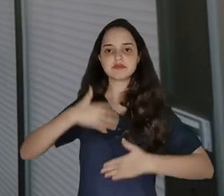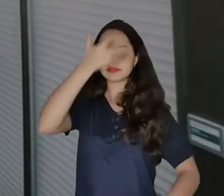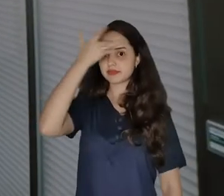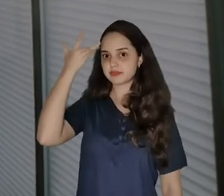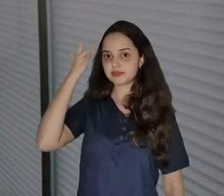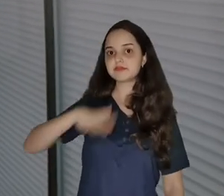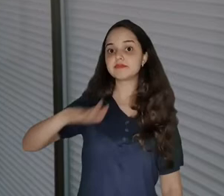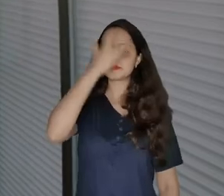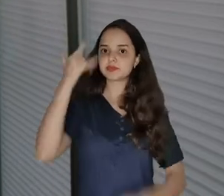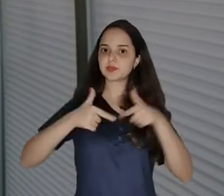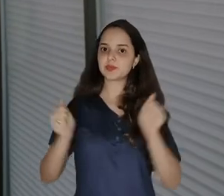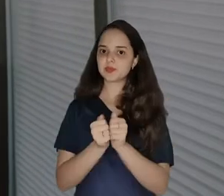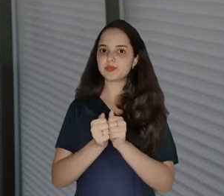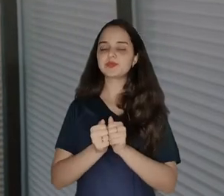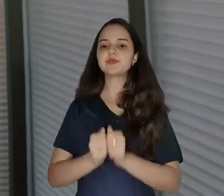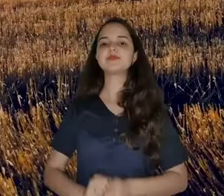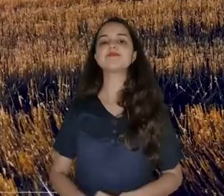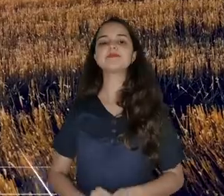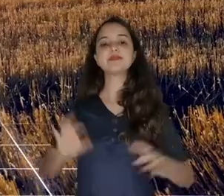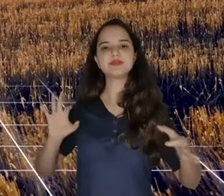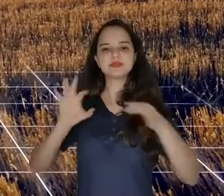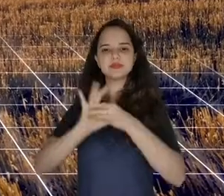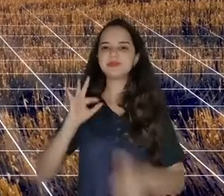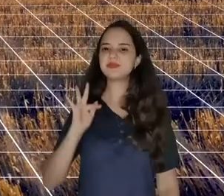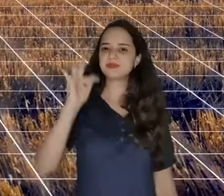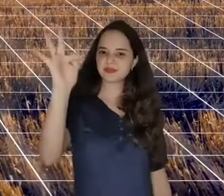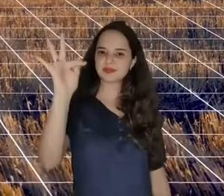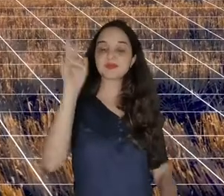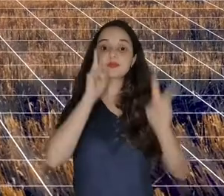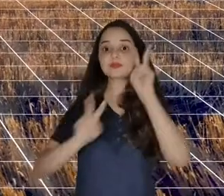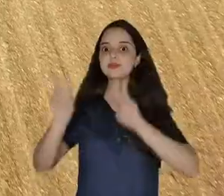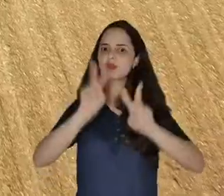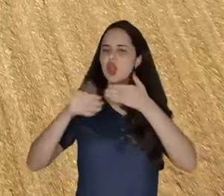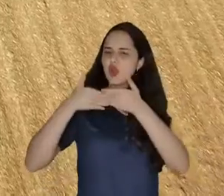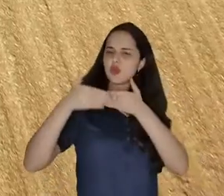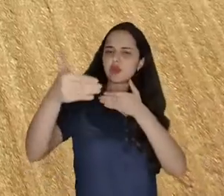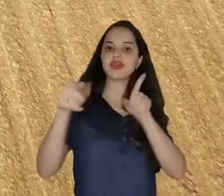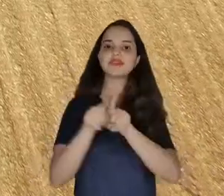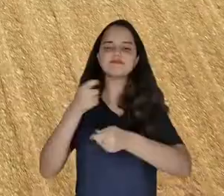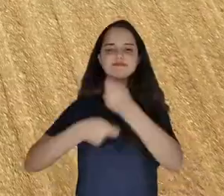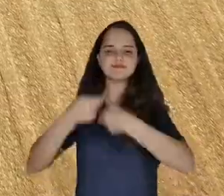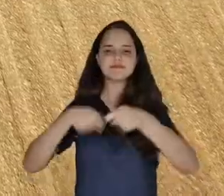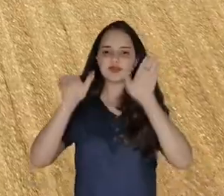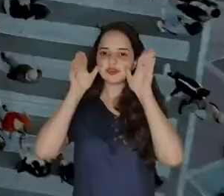e mental aos nossos colaboradores. Conectada com o futuro, com uma visão de longo prazo nos negócios e